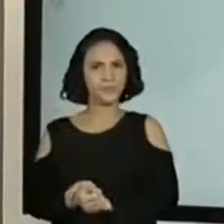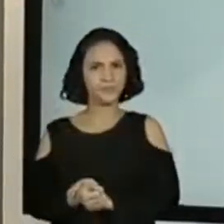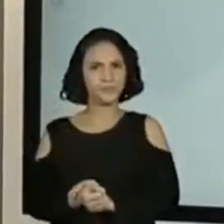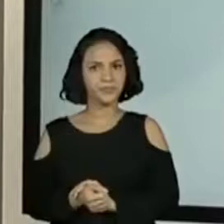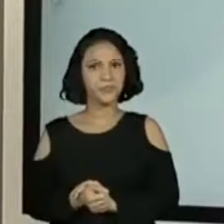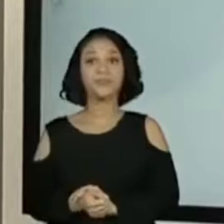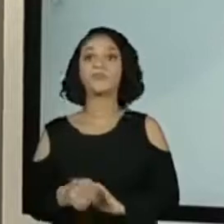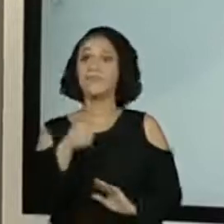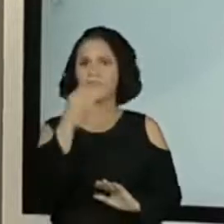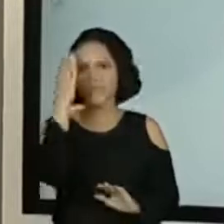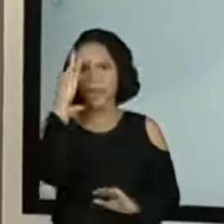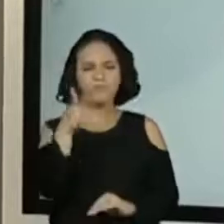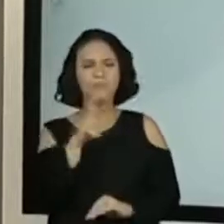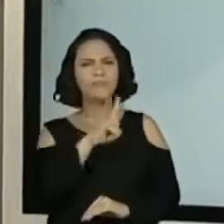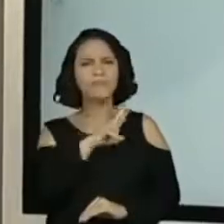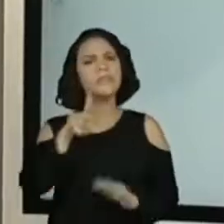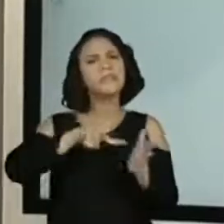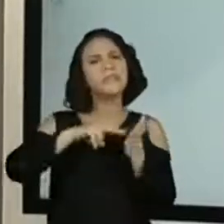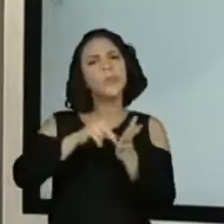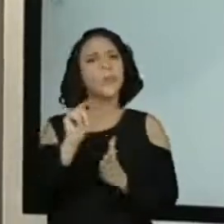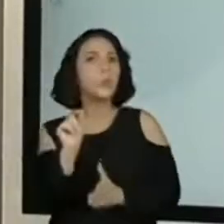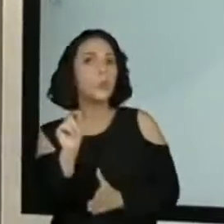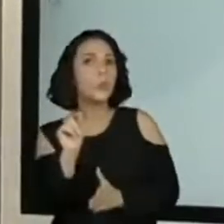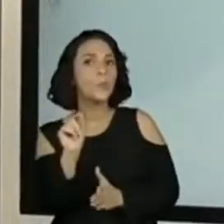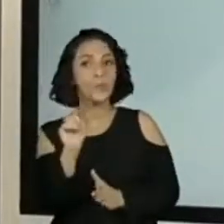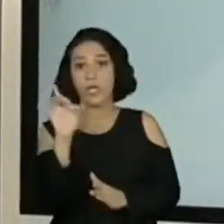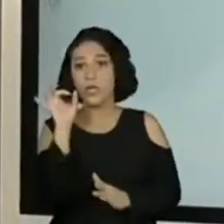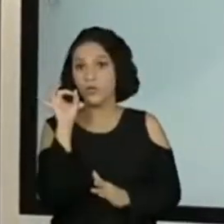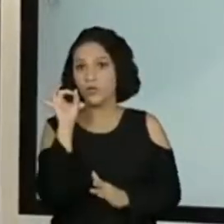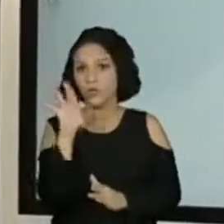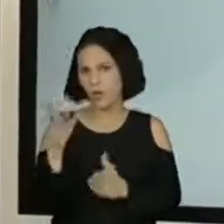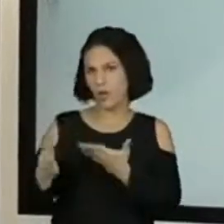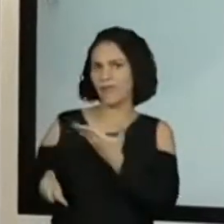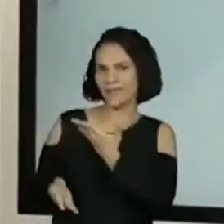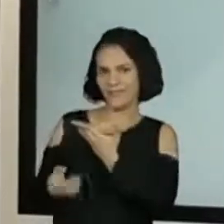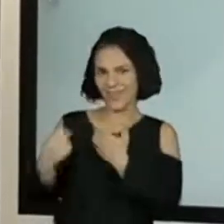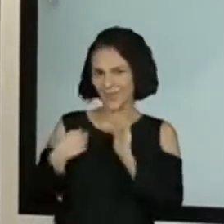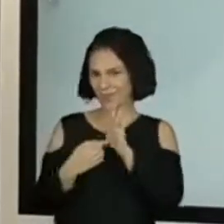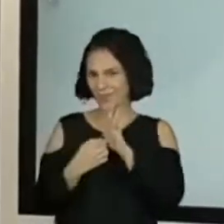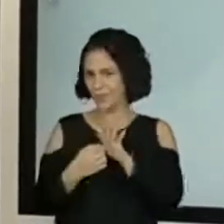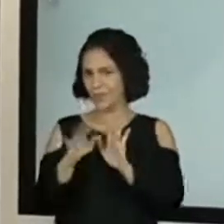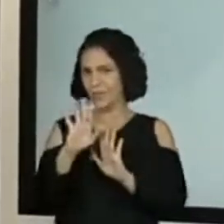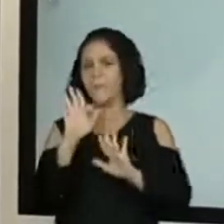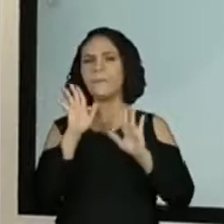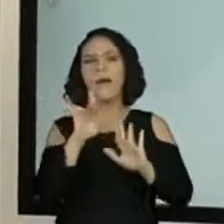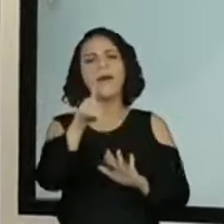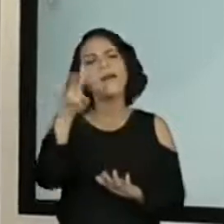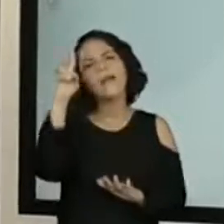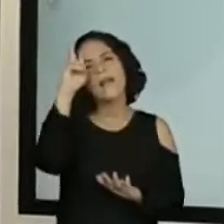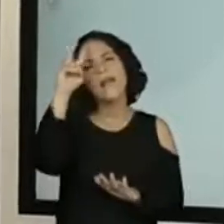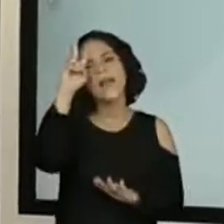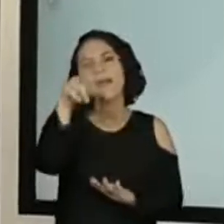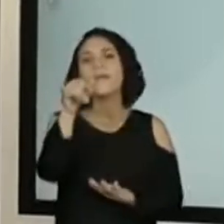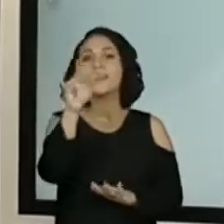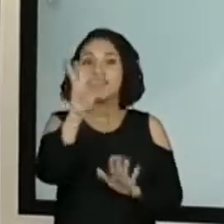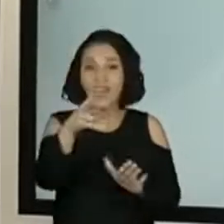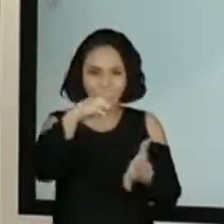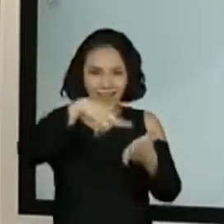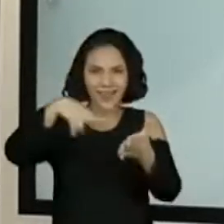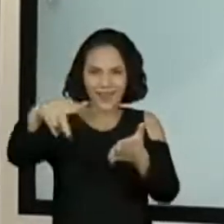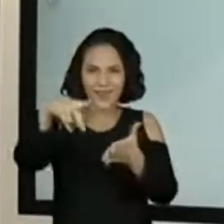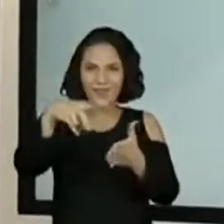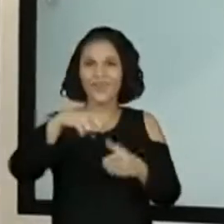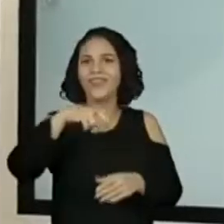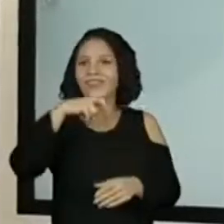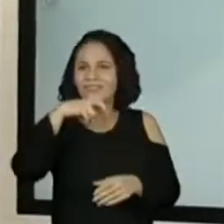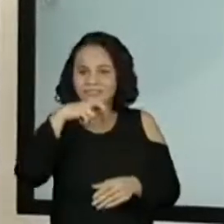balões representam? Não necessariamente os apresentados aqui. Mas eu gostaria que você lembrasse das histórias que você já leu